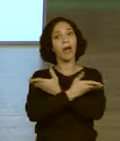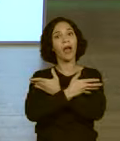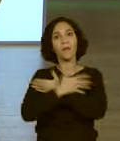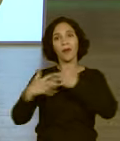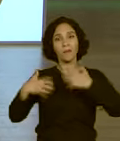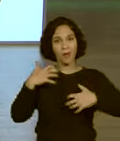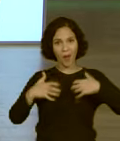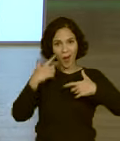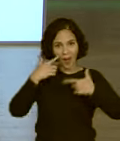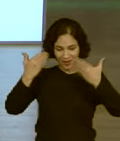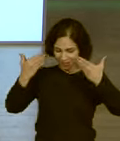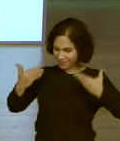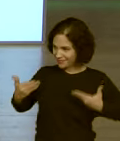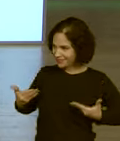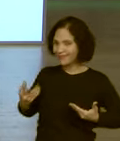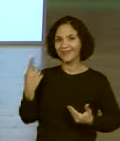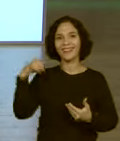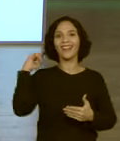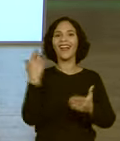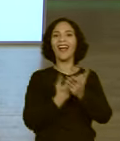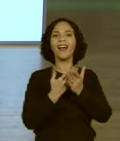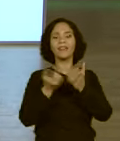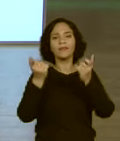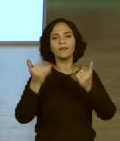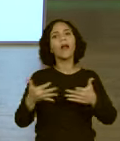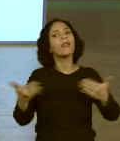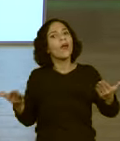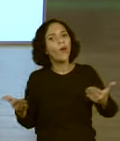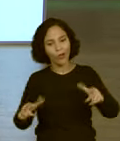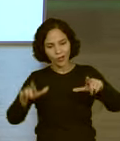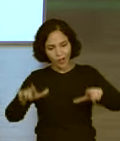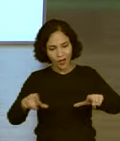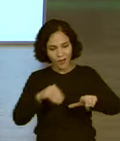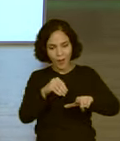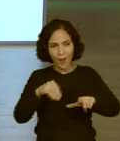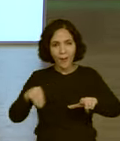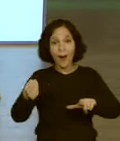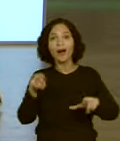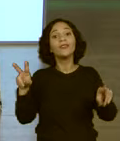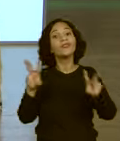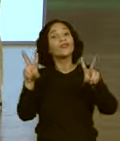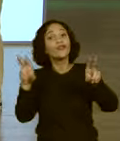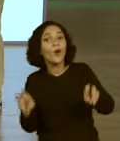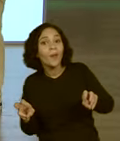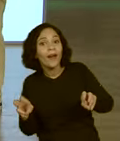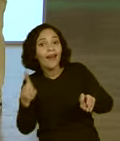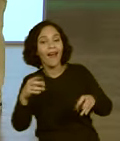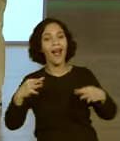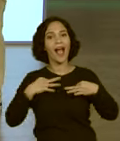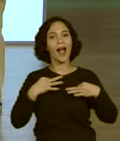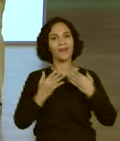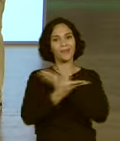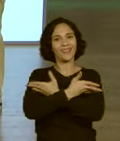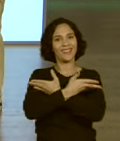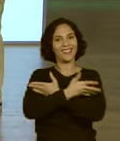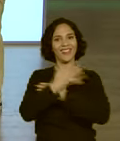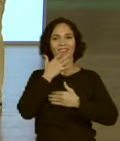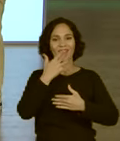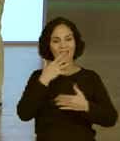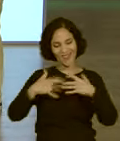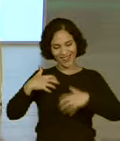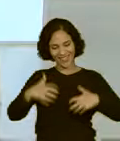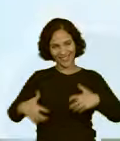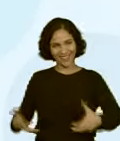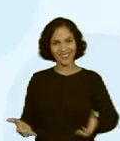floridas, Isso, então, também Como você falou na última aula, Por que não um jogo de tabuleiro sobre camisas floridas? Olha só. Vamos para a próxima?